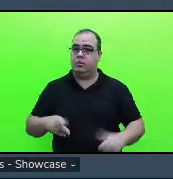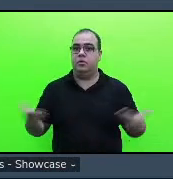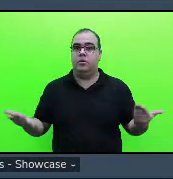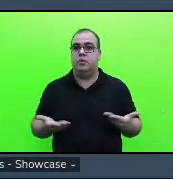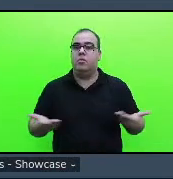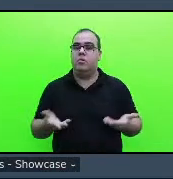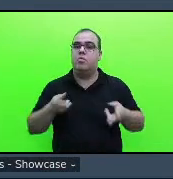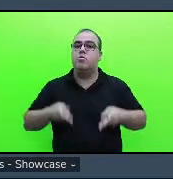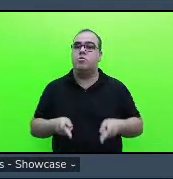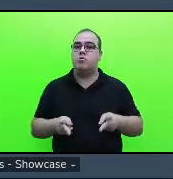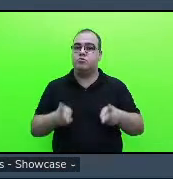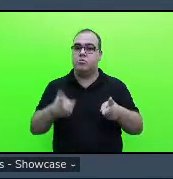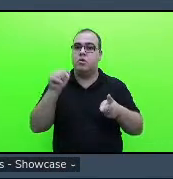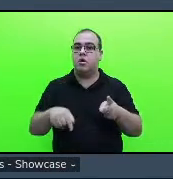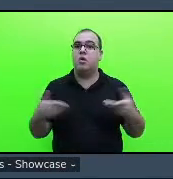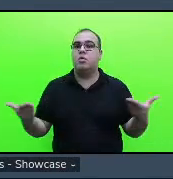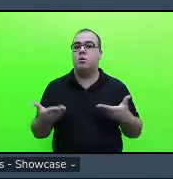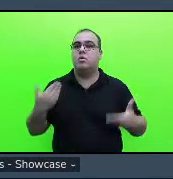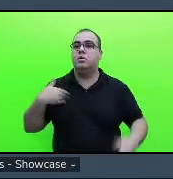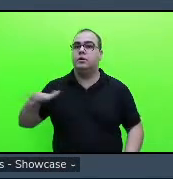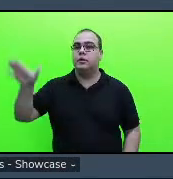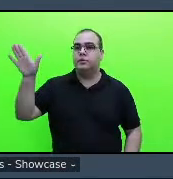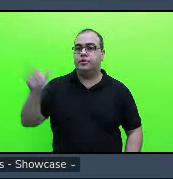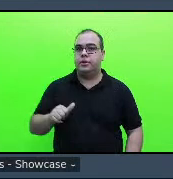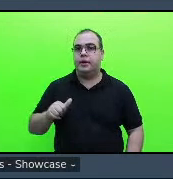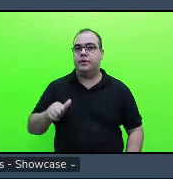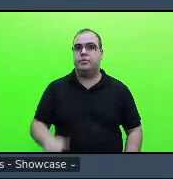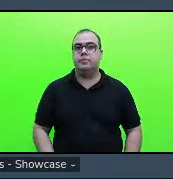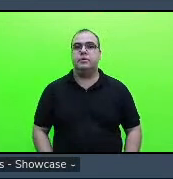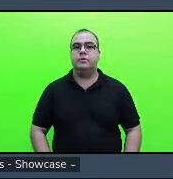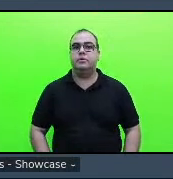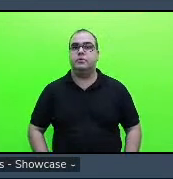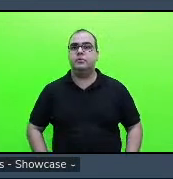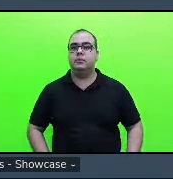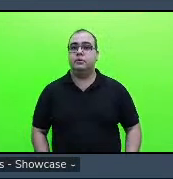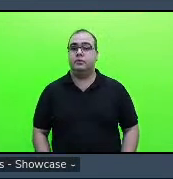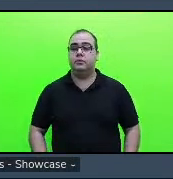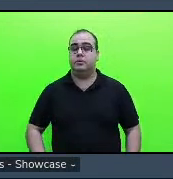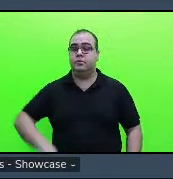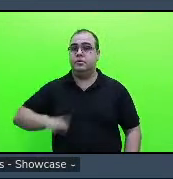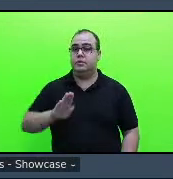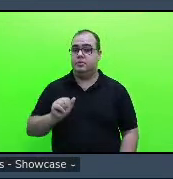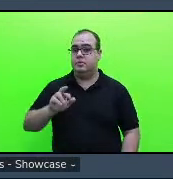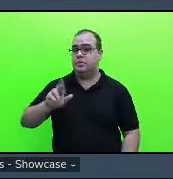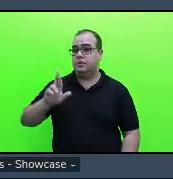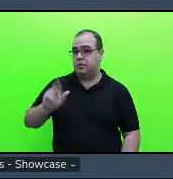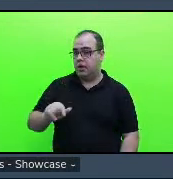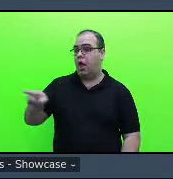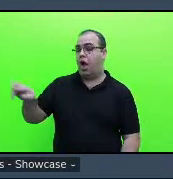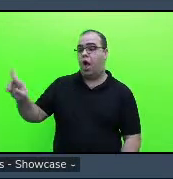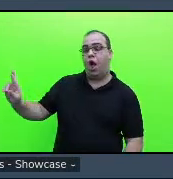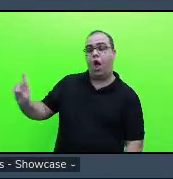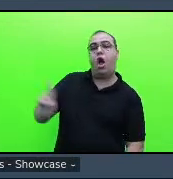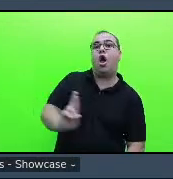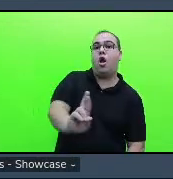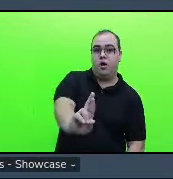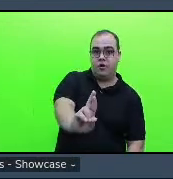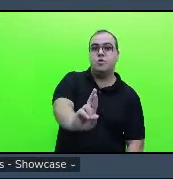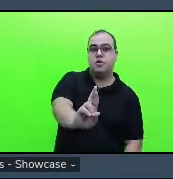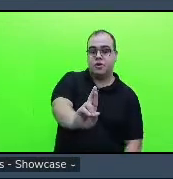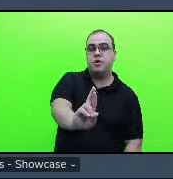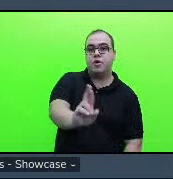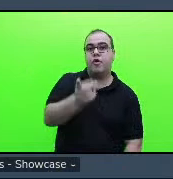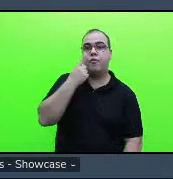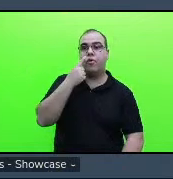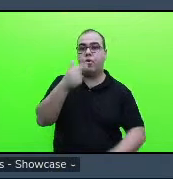aqui e eu vou chamar para que ela possa responder questões de vocês em relação ao trabalho